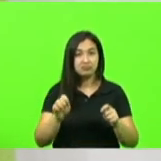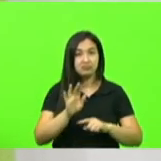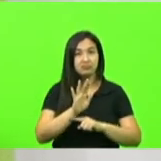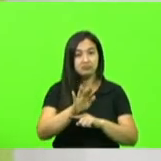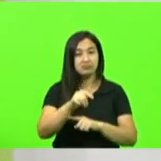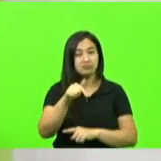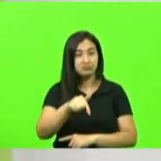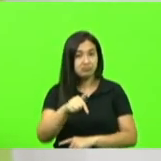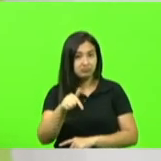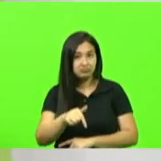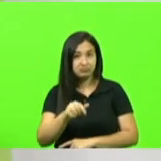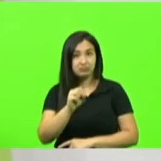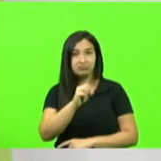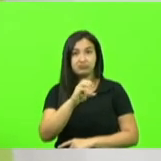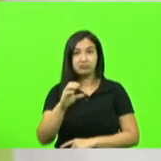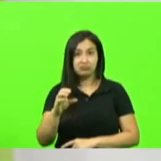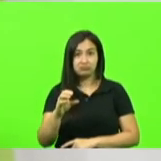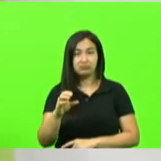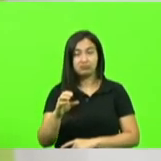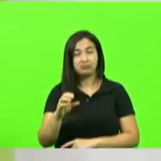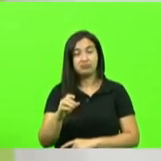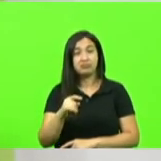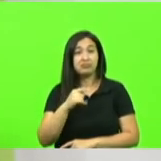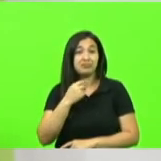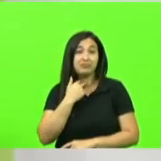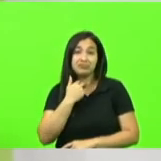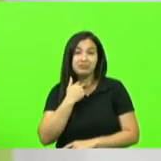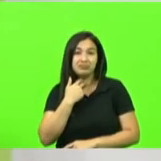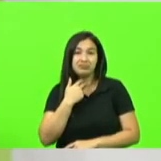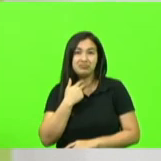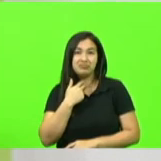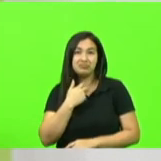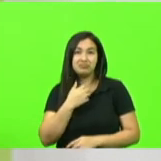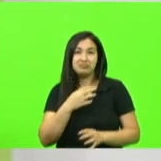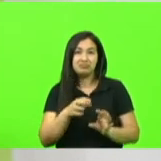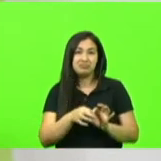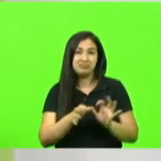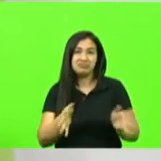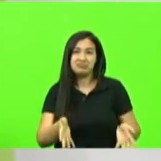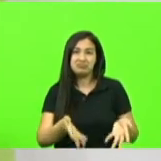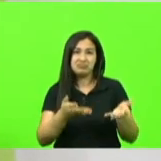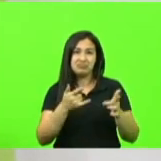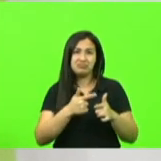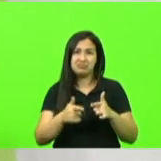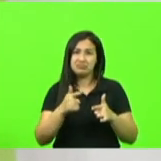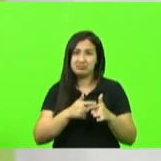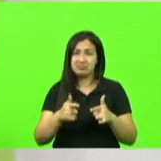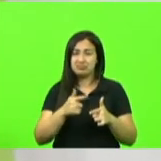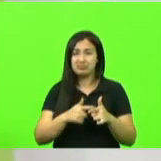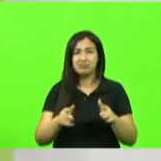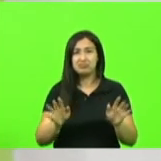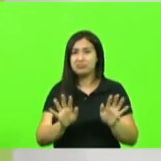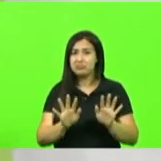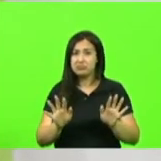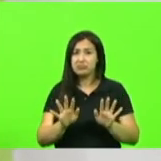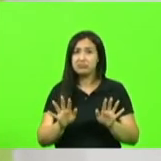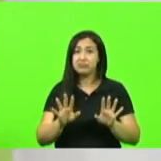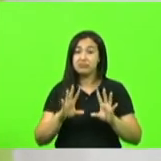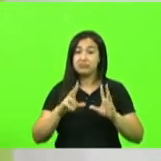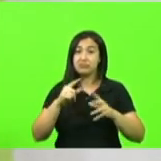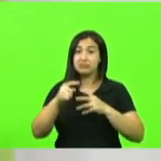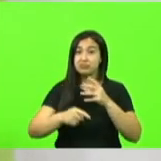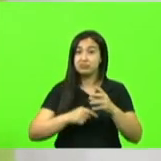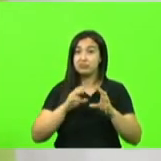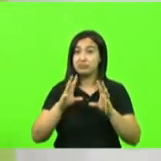Catarina então não dá para abrir mão não dá para criar um problema social o que o mundo todo está